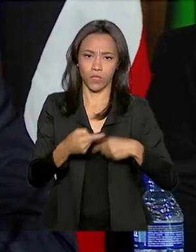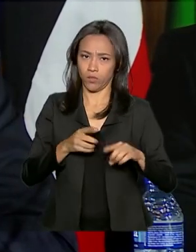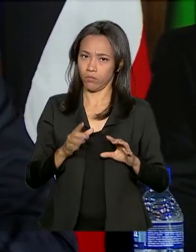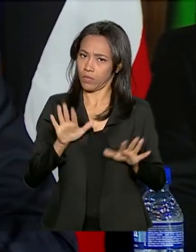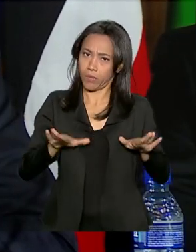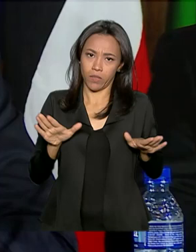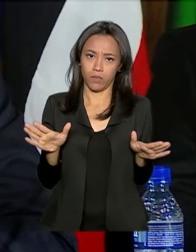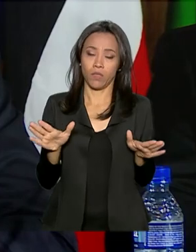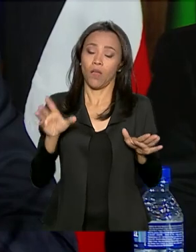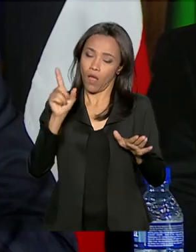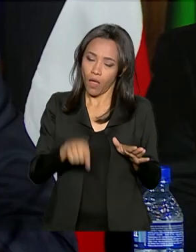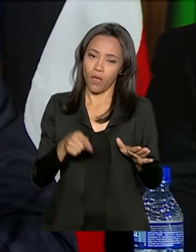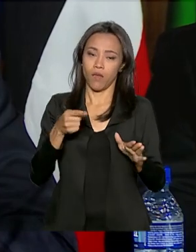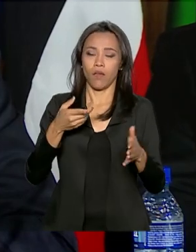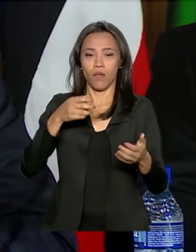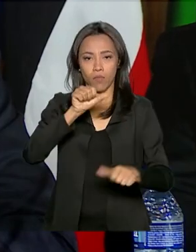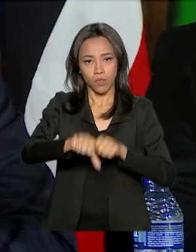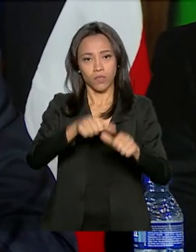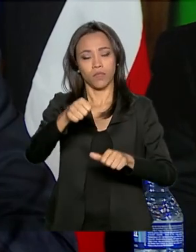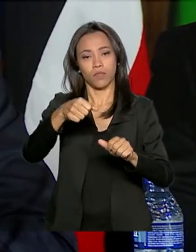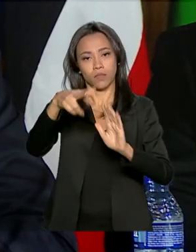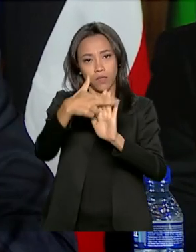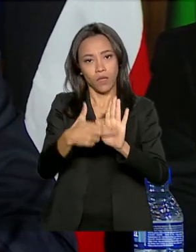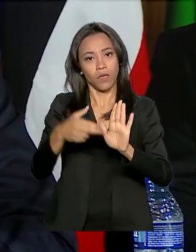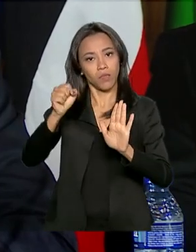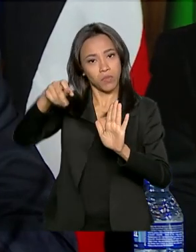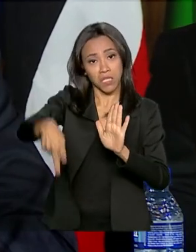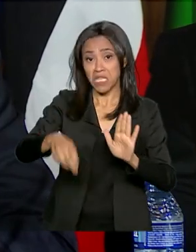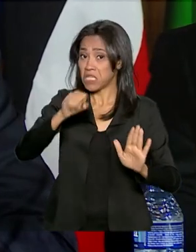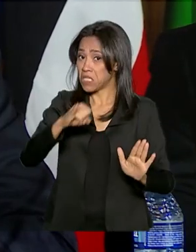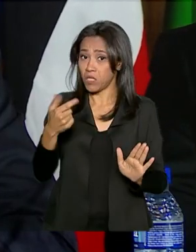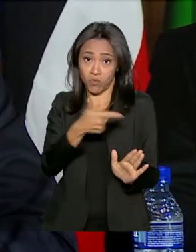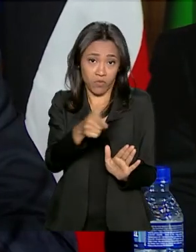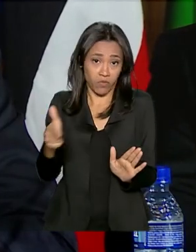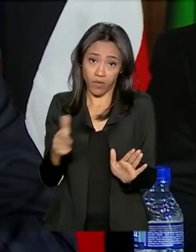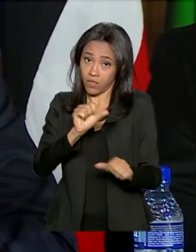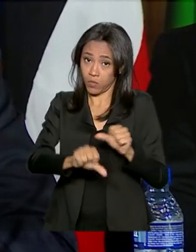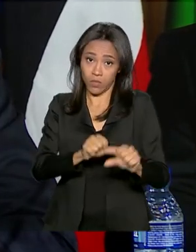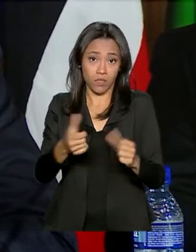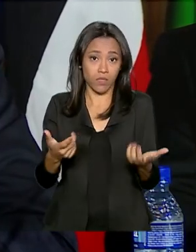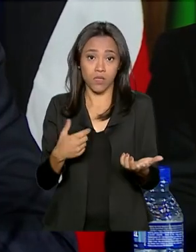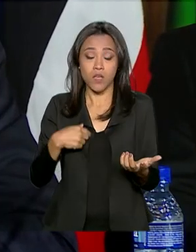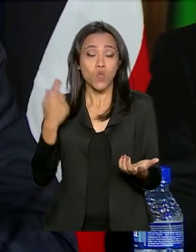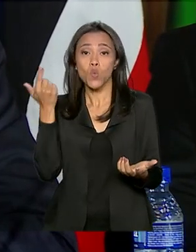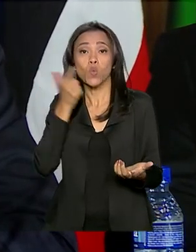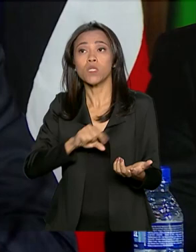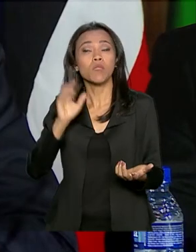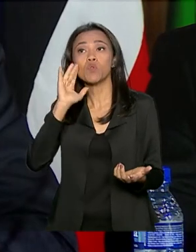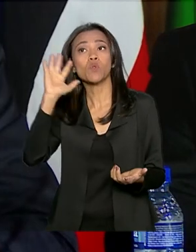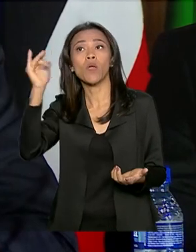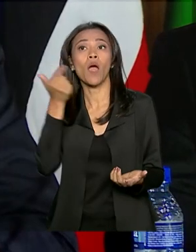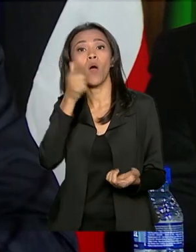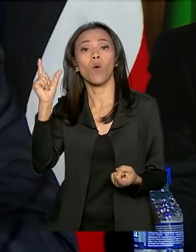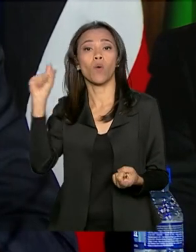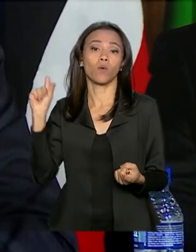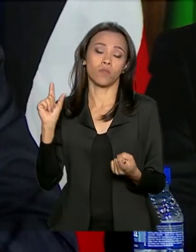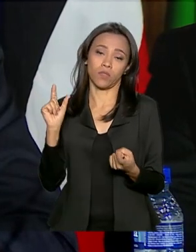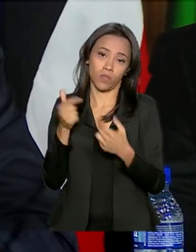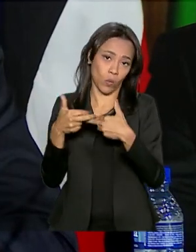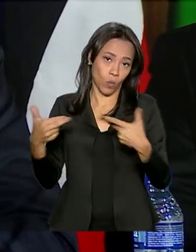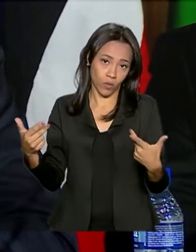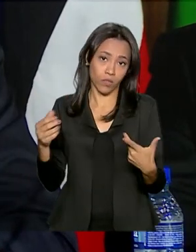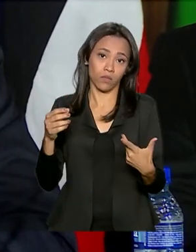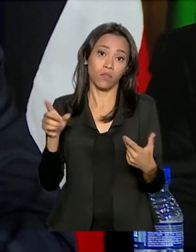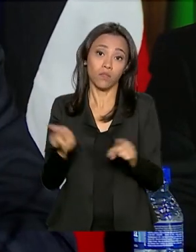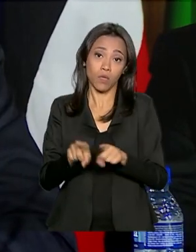É a reforma da Previdência, sem a qual não podemos sonhar em botar em prática parte do que